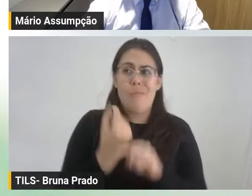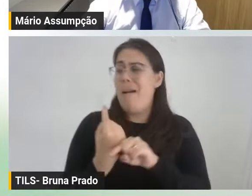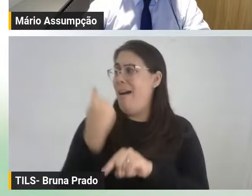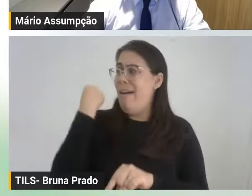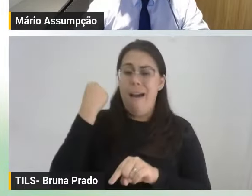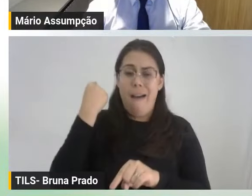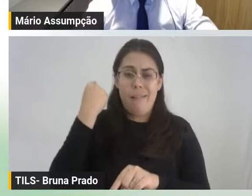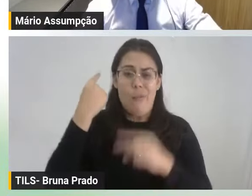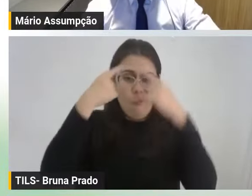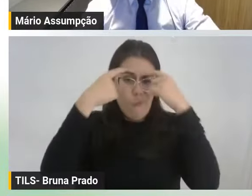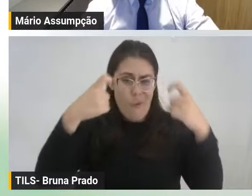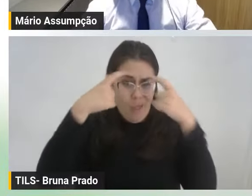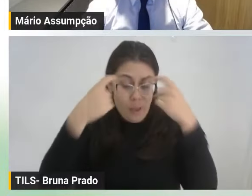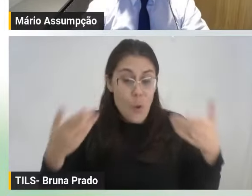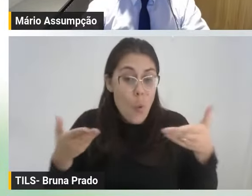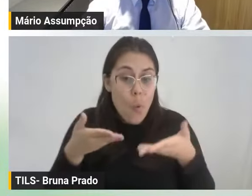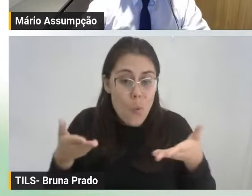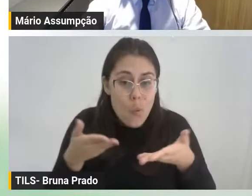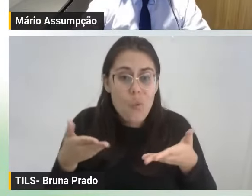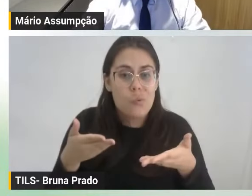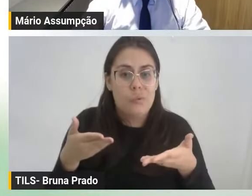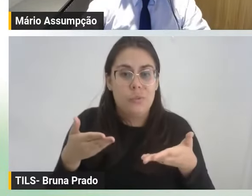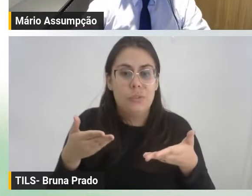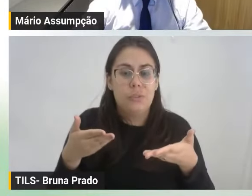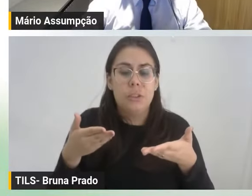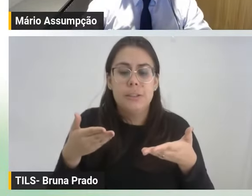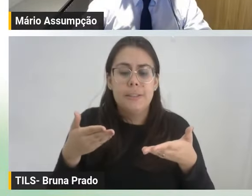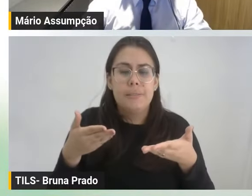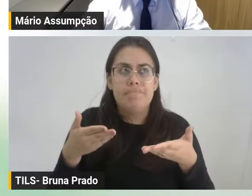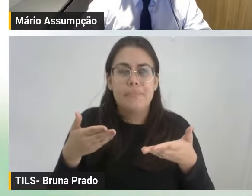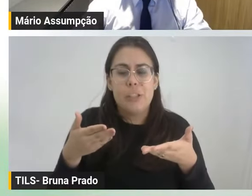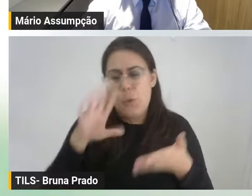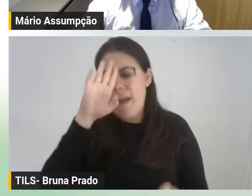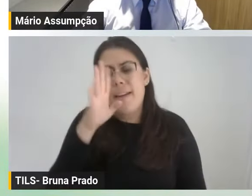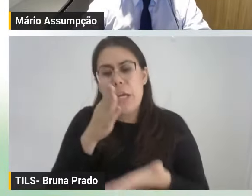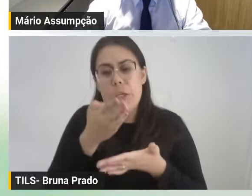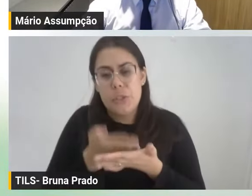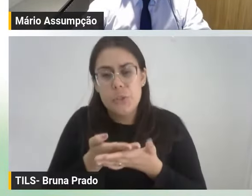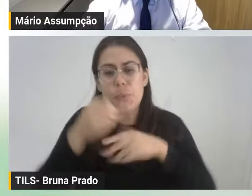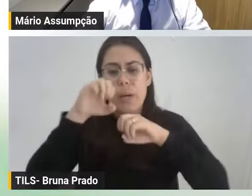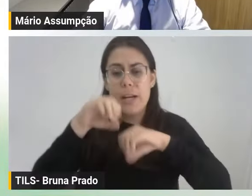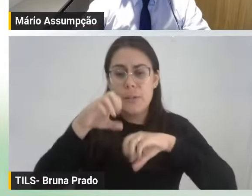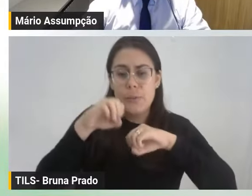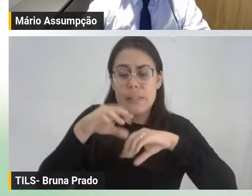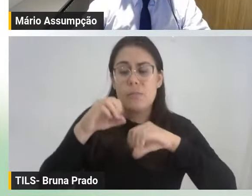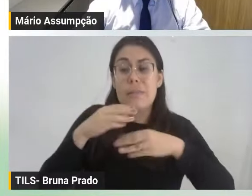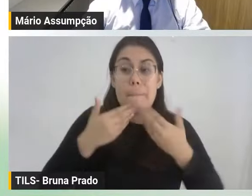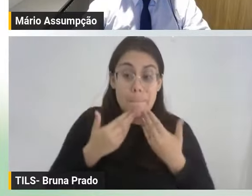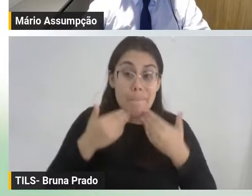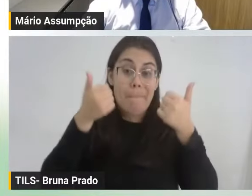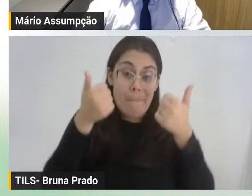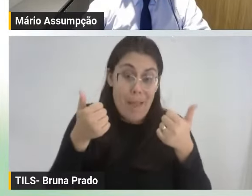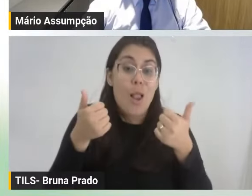hoje em dia, nós temos um terreno mais profícuo, mais rico em